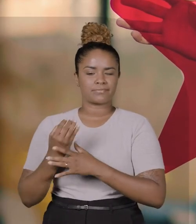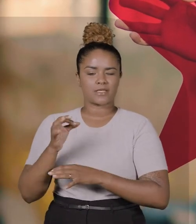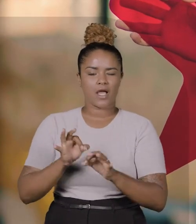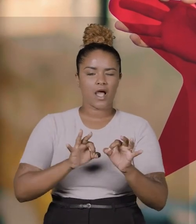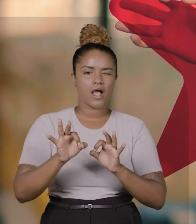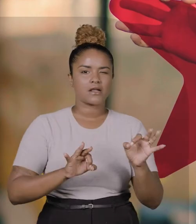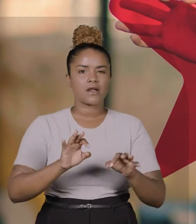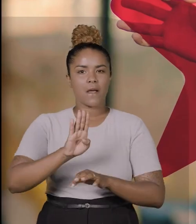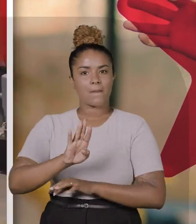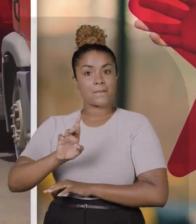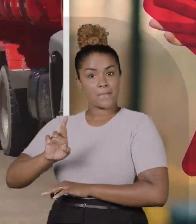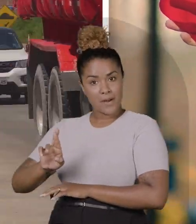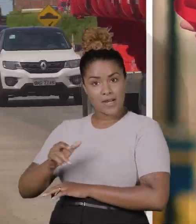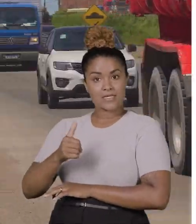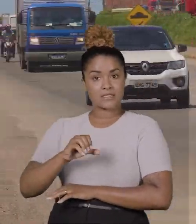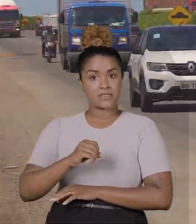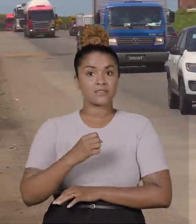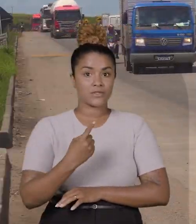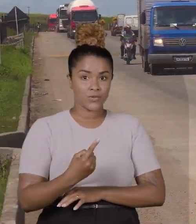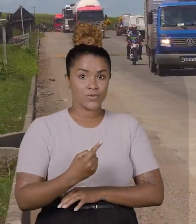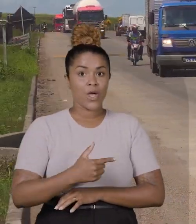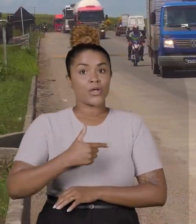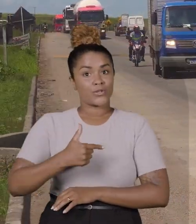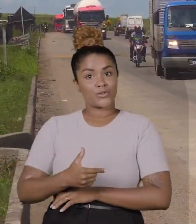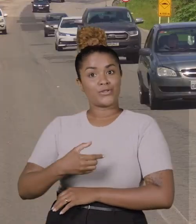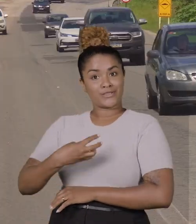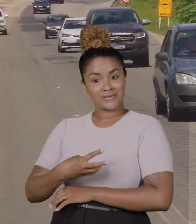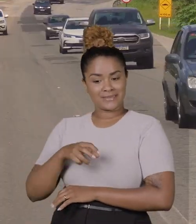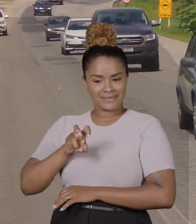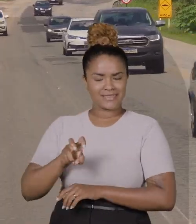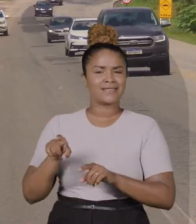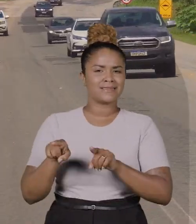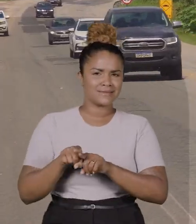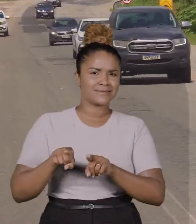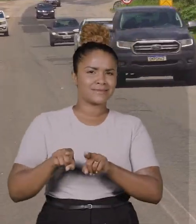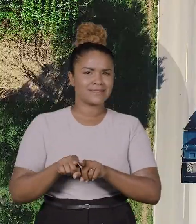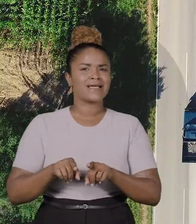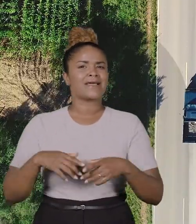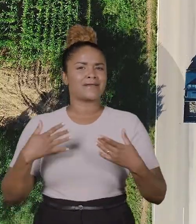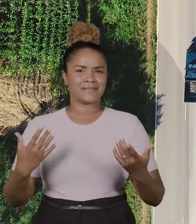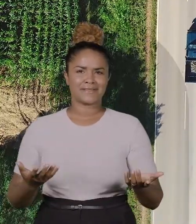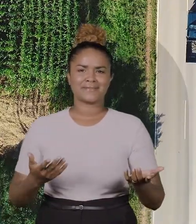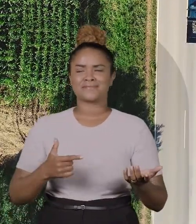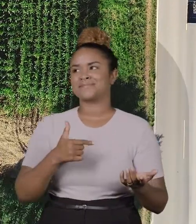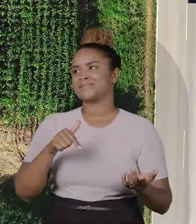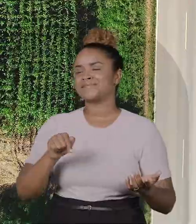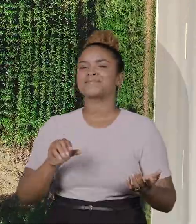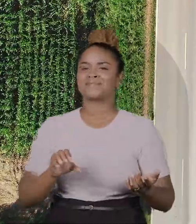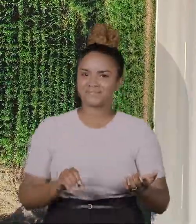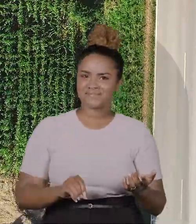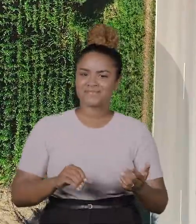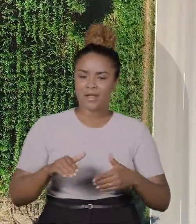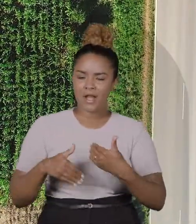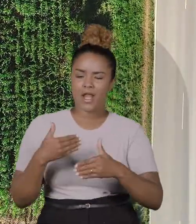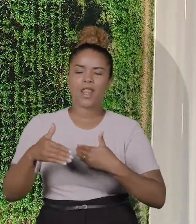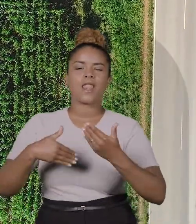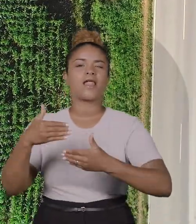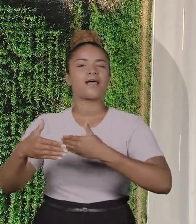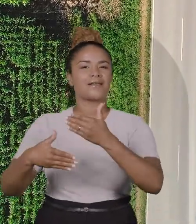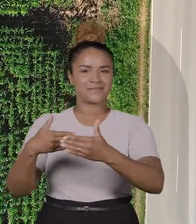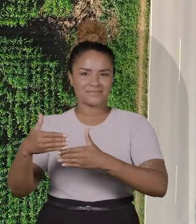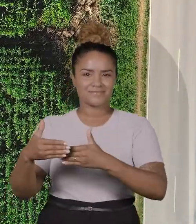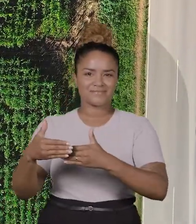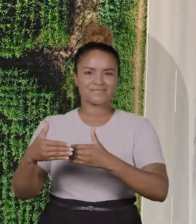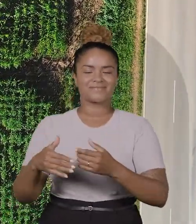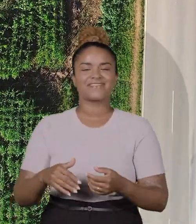duplicações das nossas rodovias BR-101 e 235 e ainda a SE-270, além do